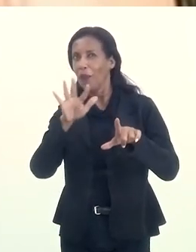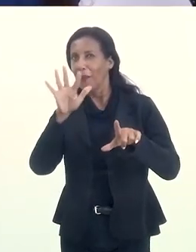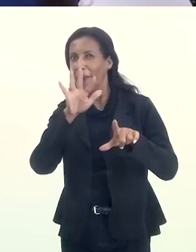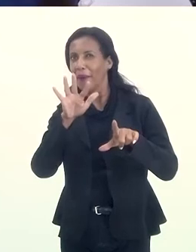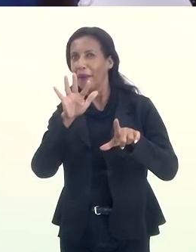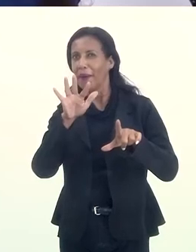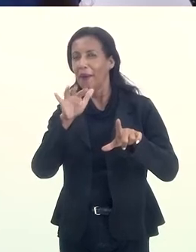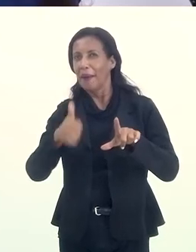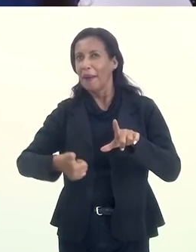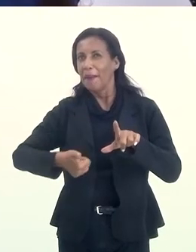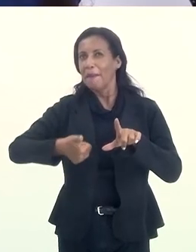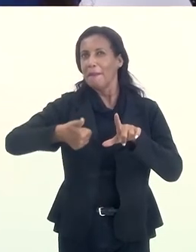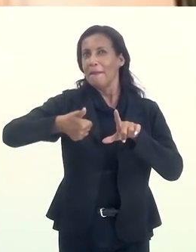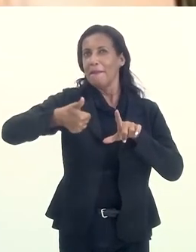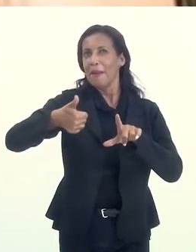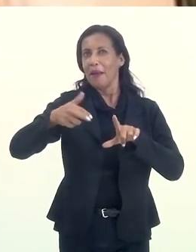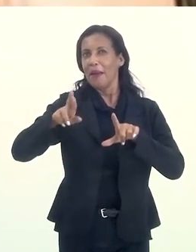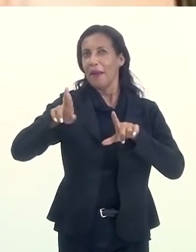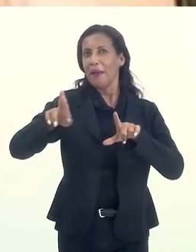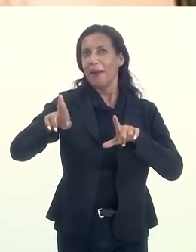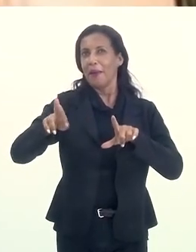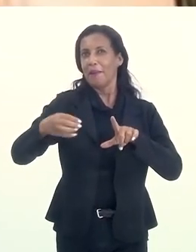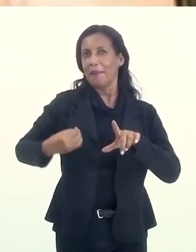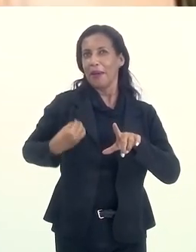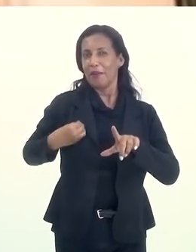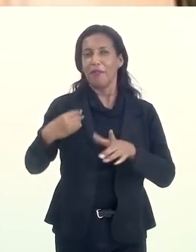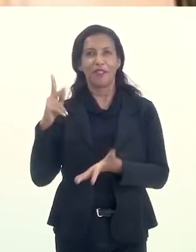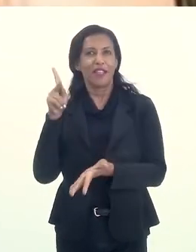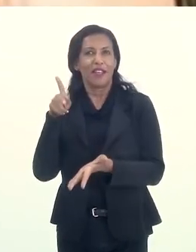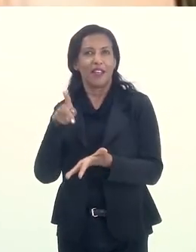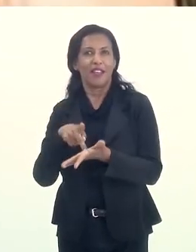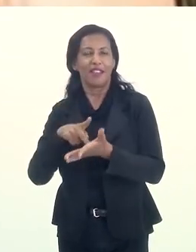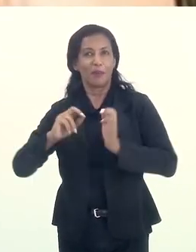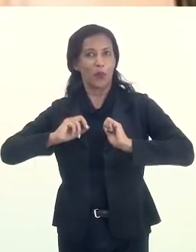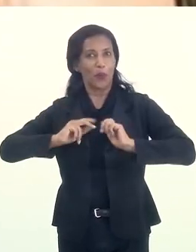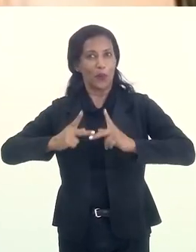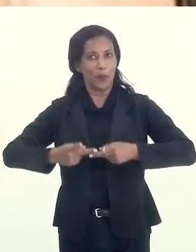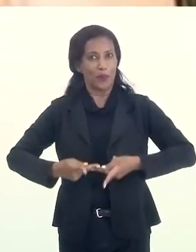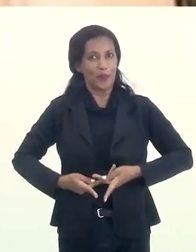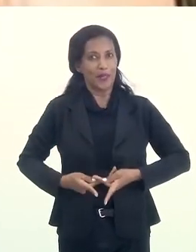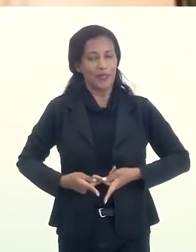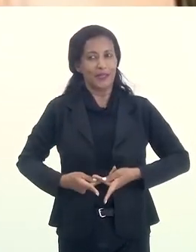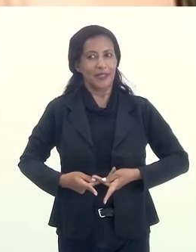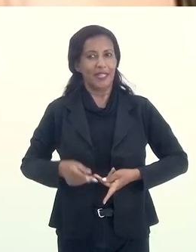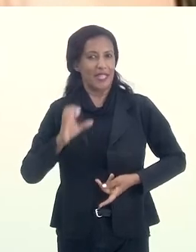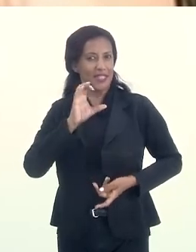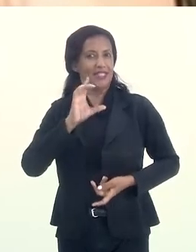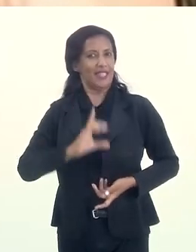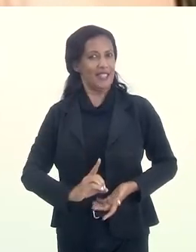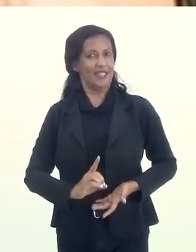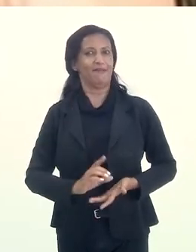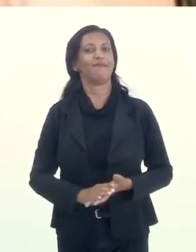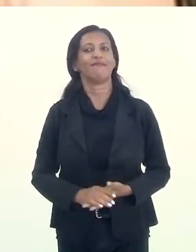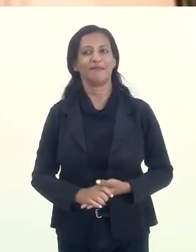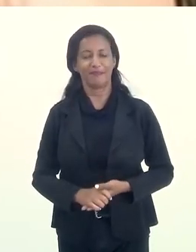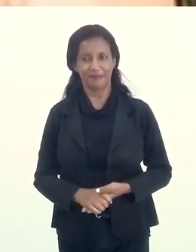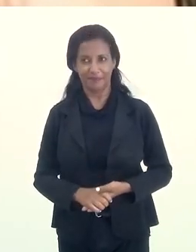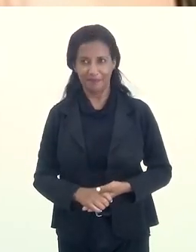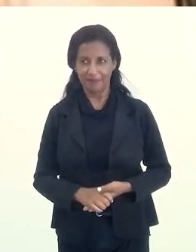A melhor receita para uma vida verdadeiramente humana e cidadã.